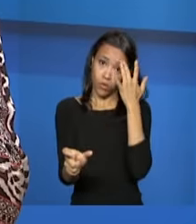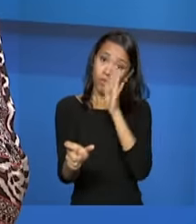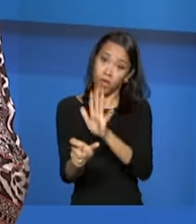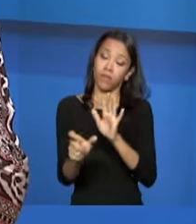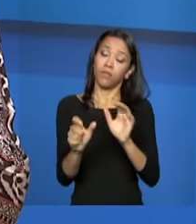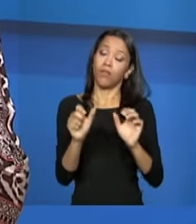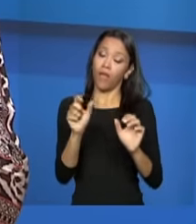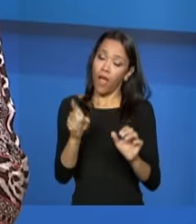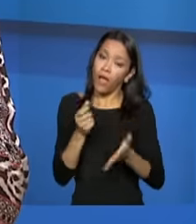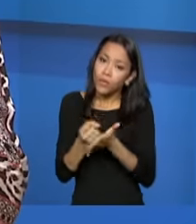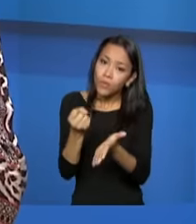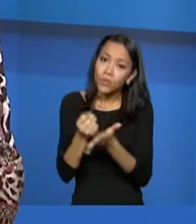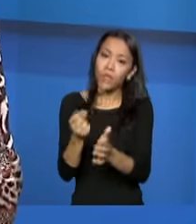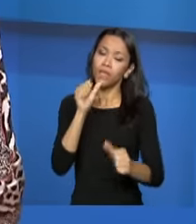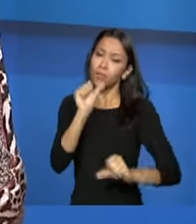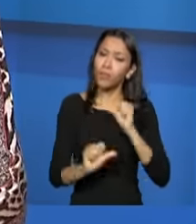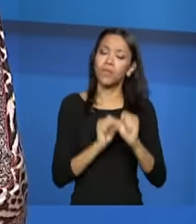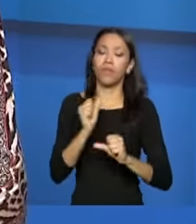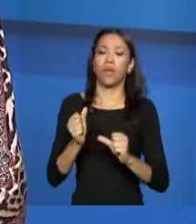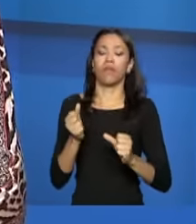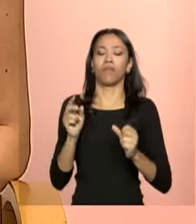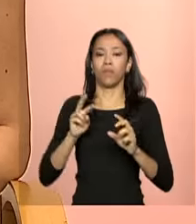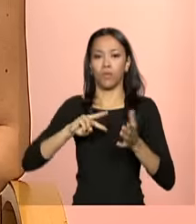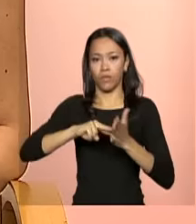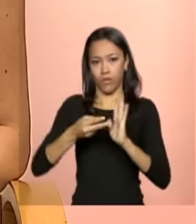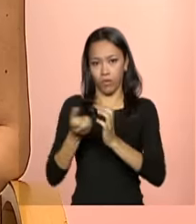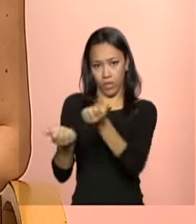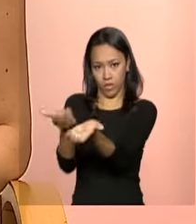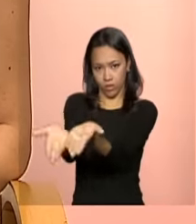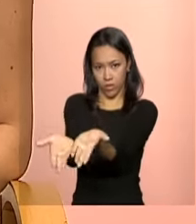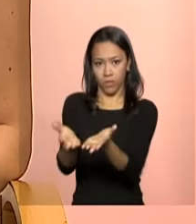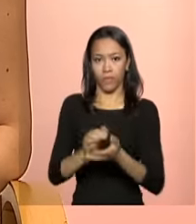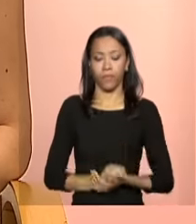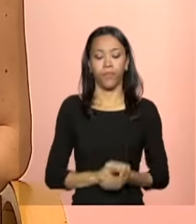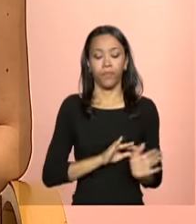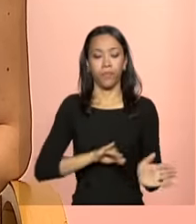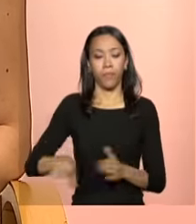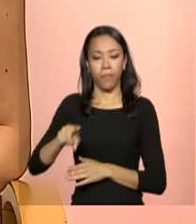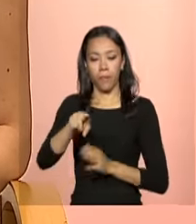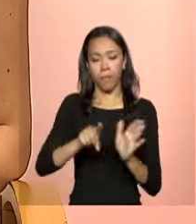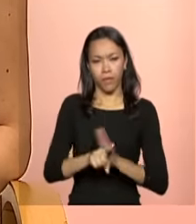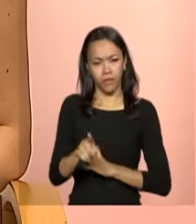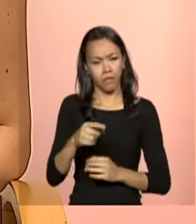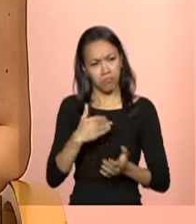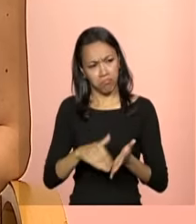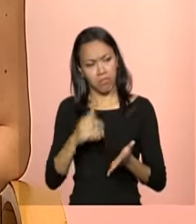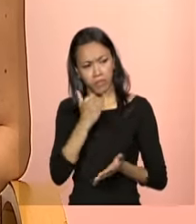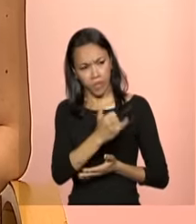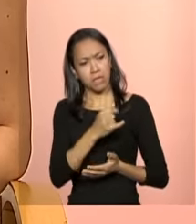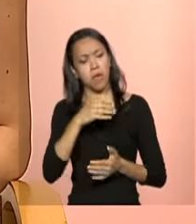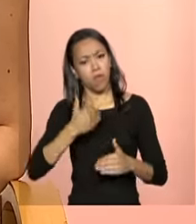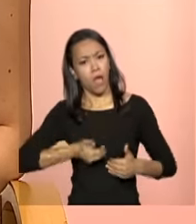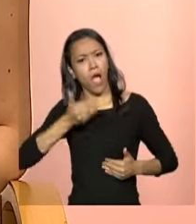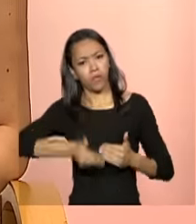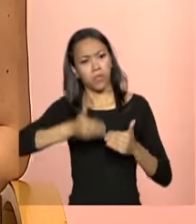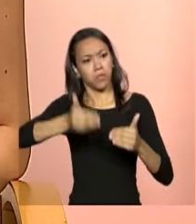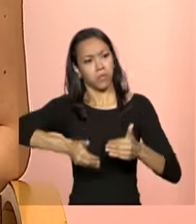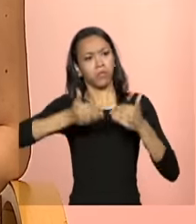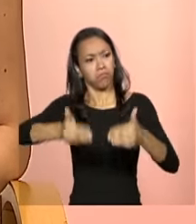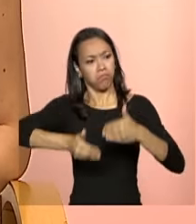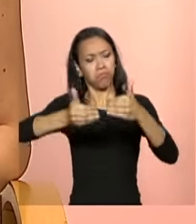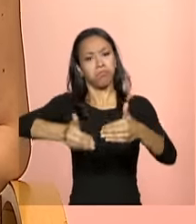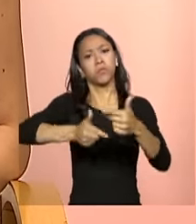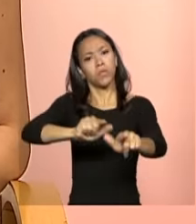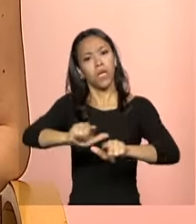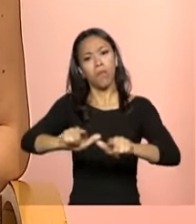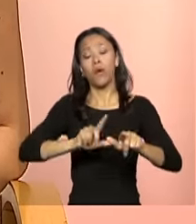mesmo a perspectiva do atendimento. E, secretária, a gente já percebeu que houve avanços, né, nesse período todo, no serviço.